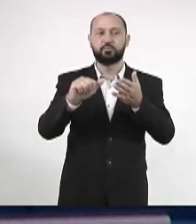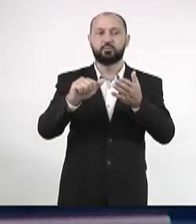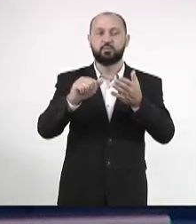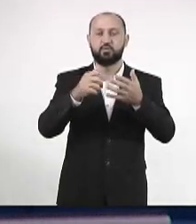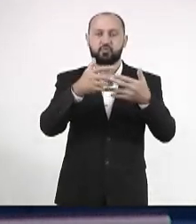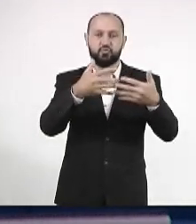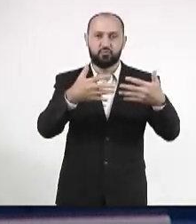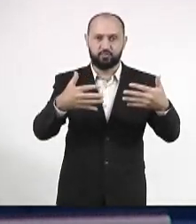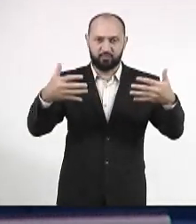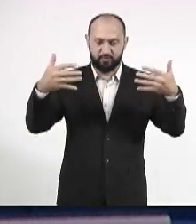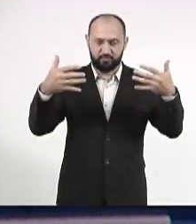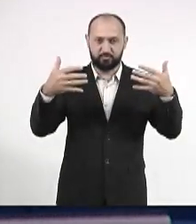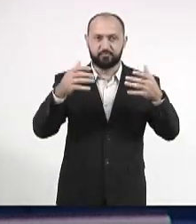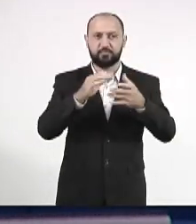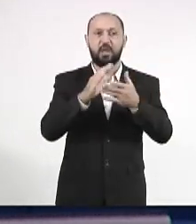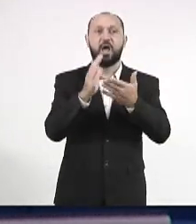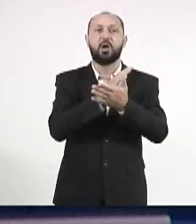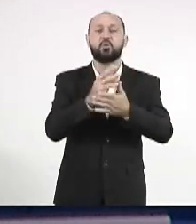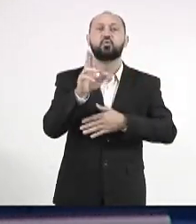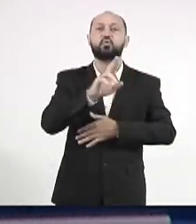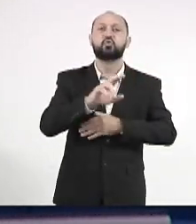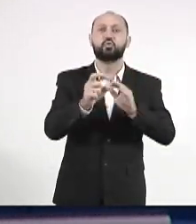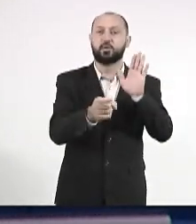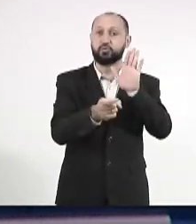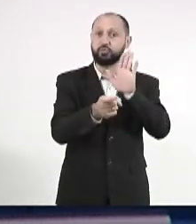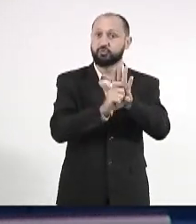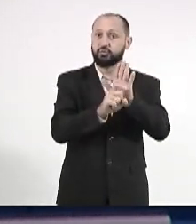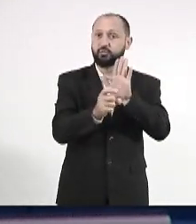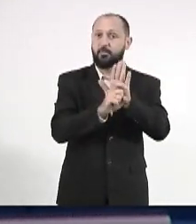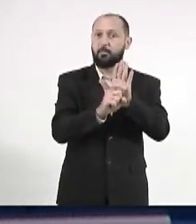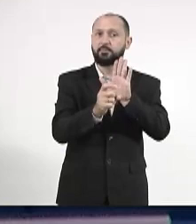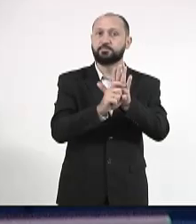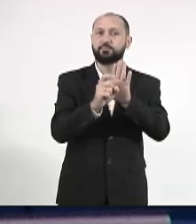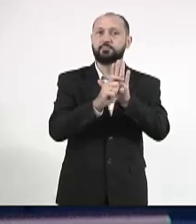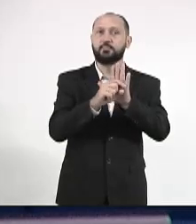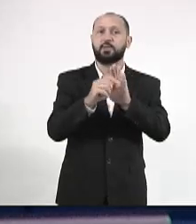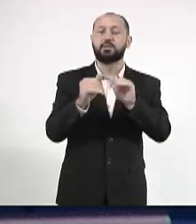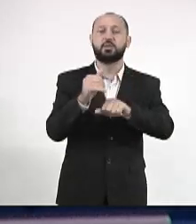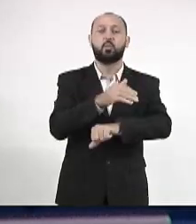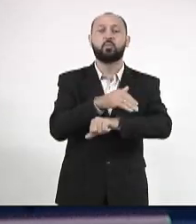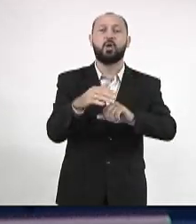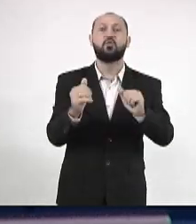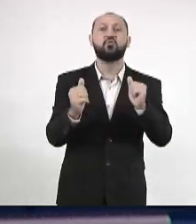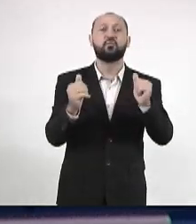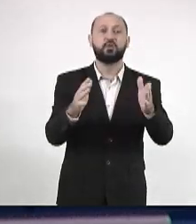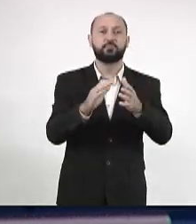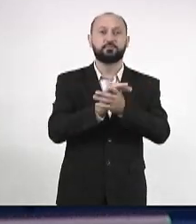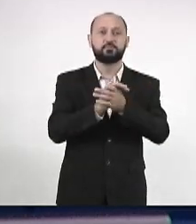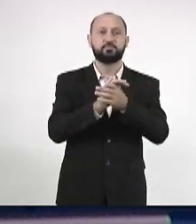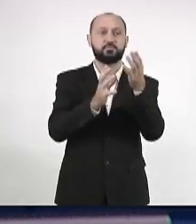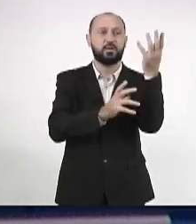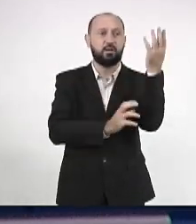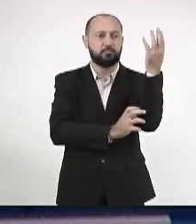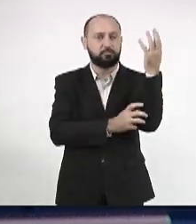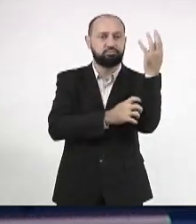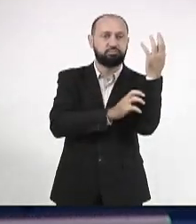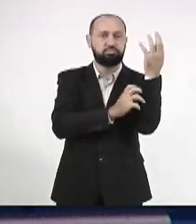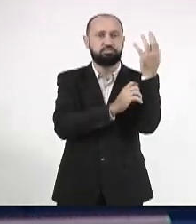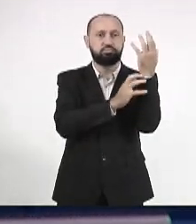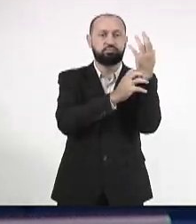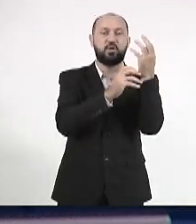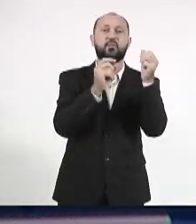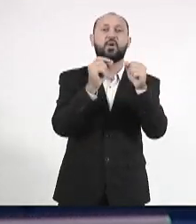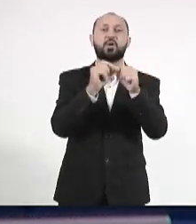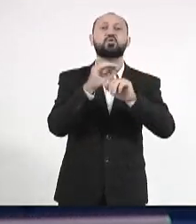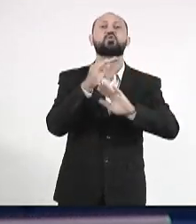Em alguns lugares, esses usuários de drogas, que estão aí nas ruas, eles sobem, poste, fazem